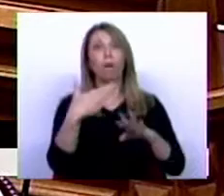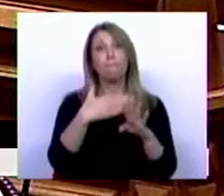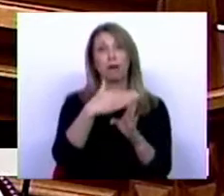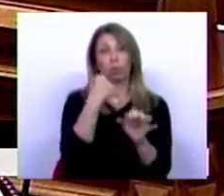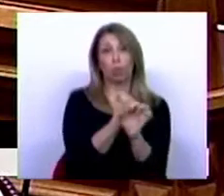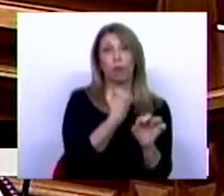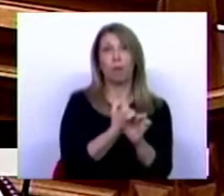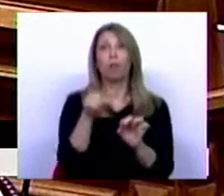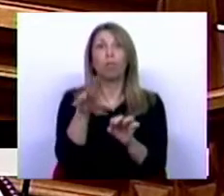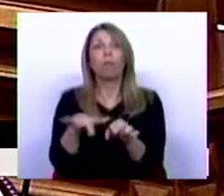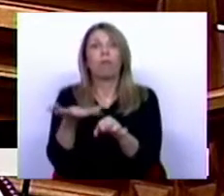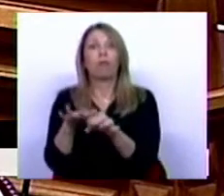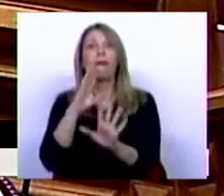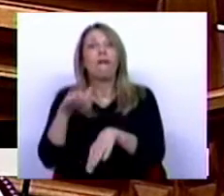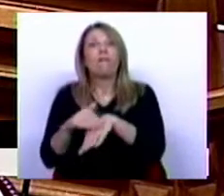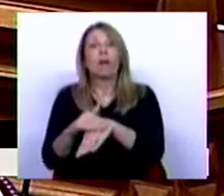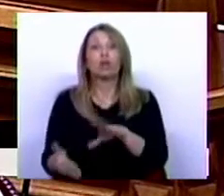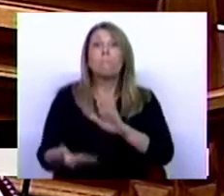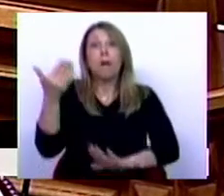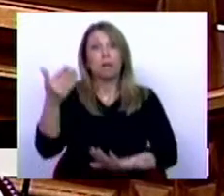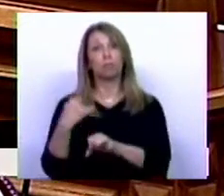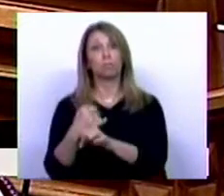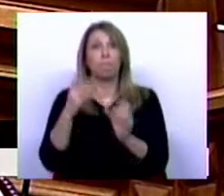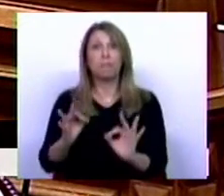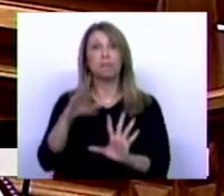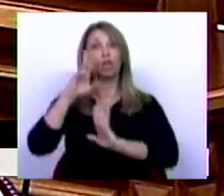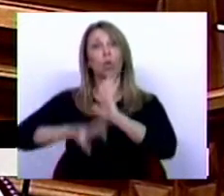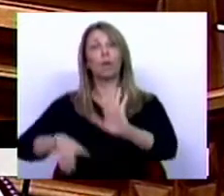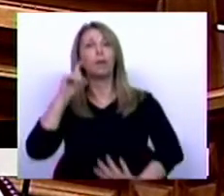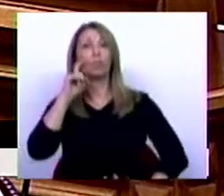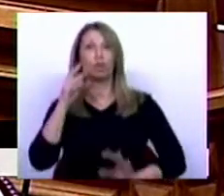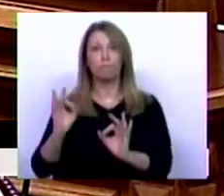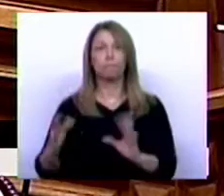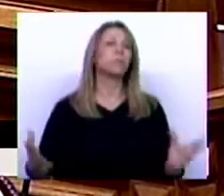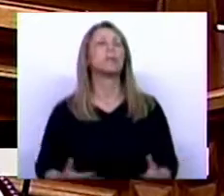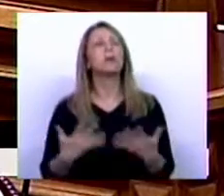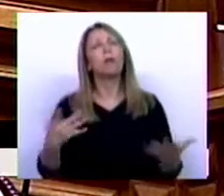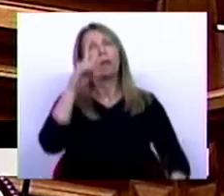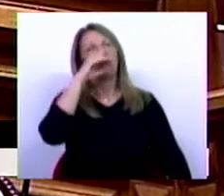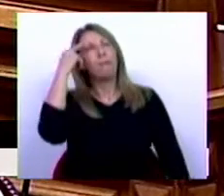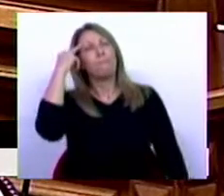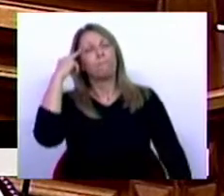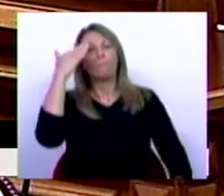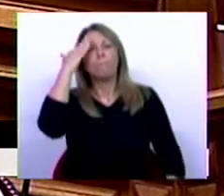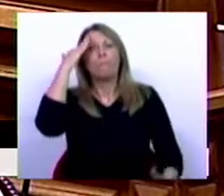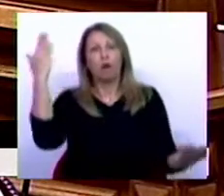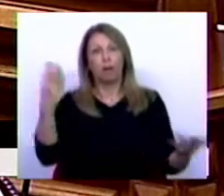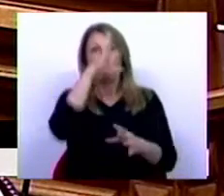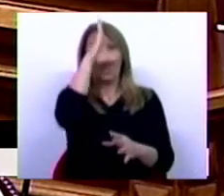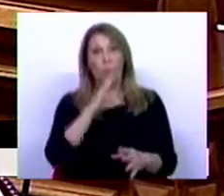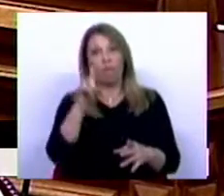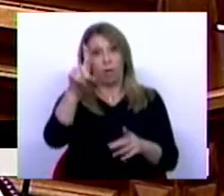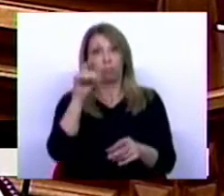frágil de uma relação que tem que ser por isso mesmo regulada e protegida. Durante os anos de má memória da governação da qual o Sr. fez parte, o